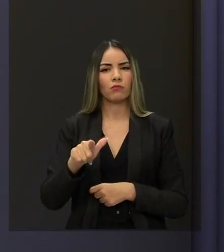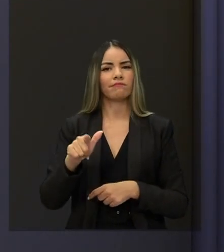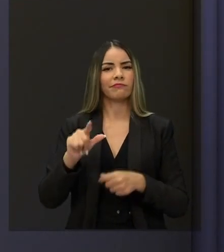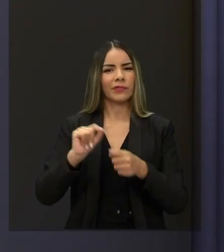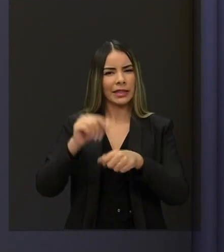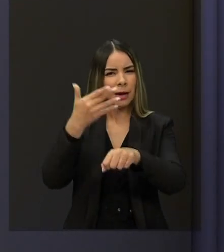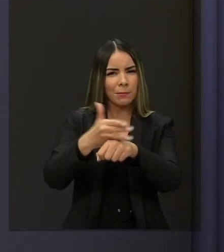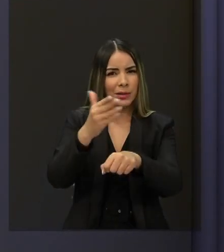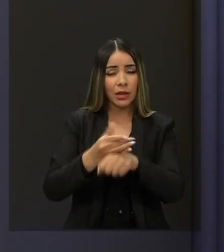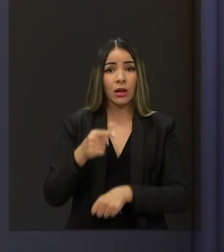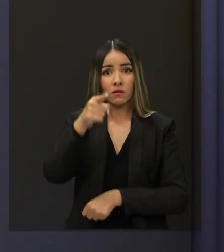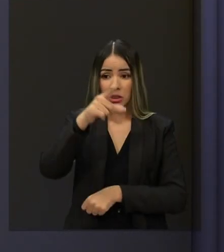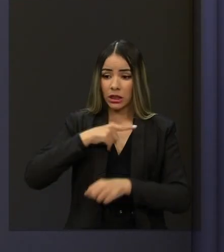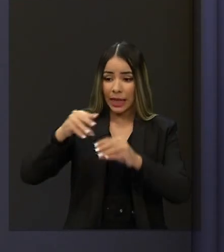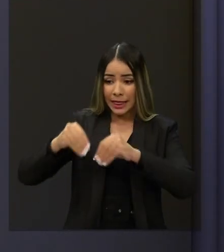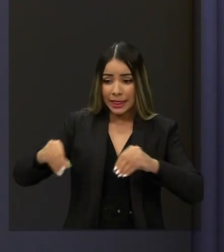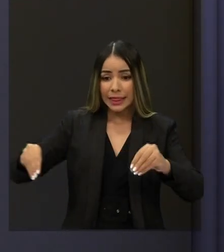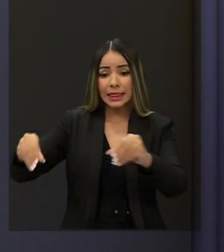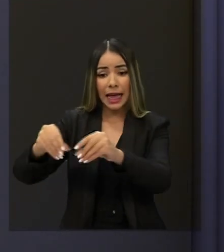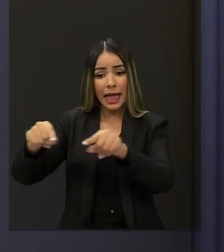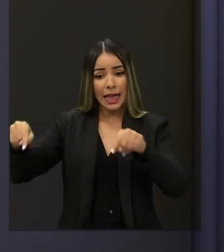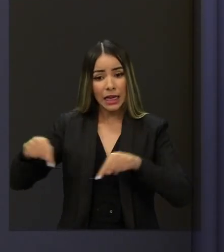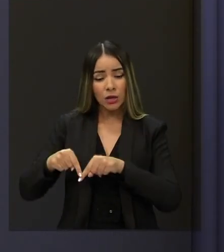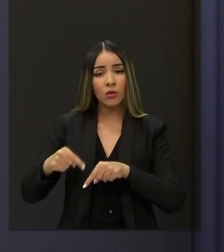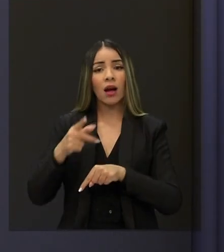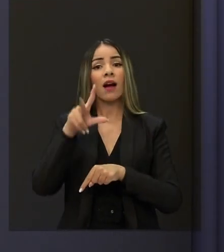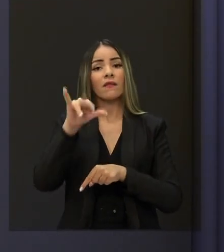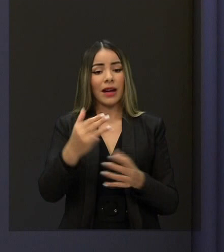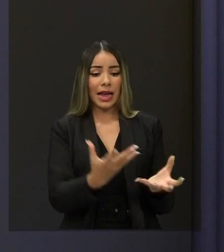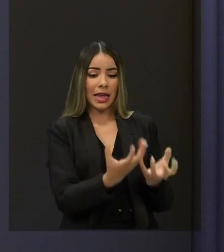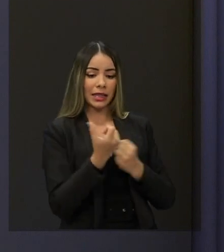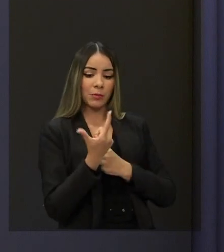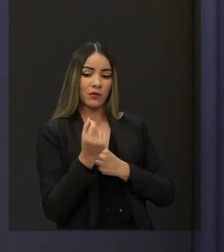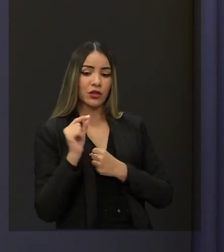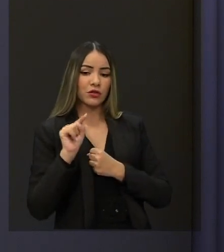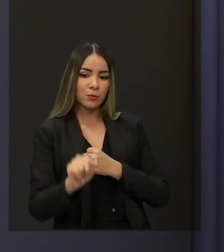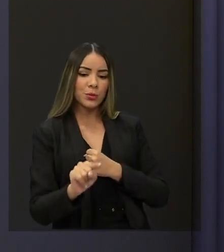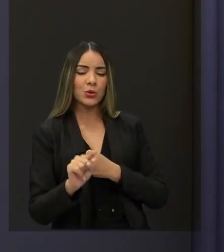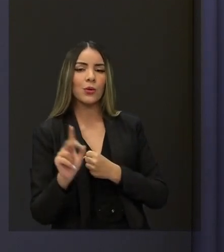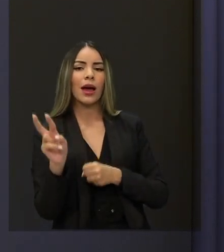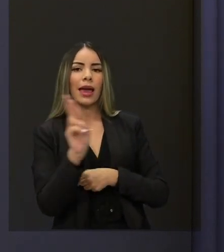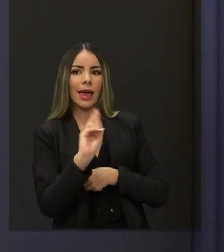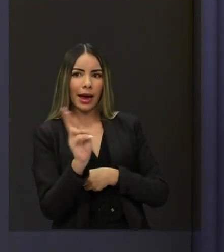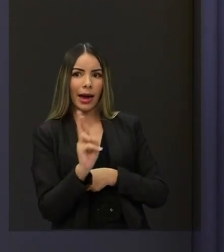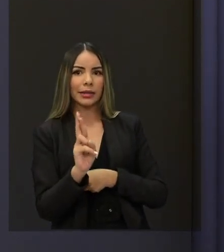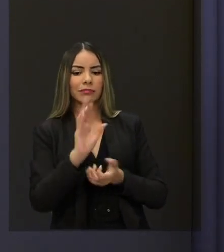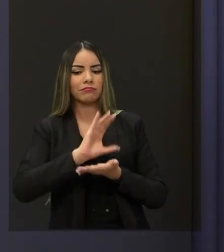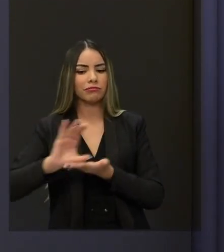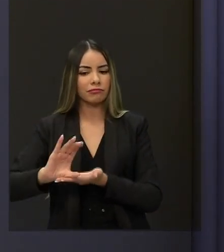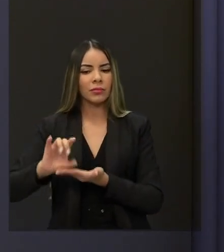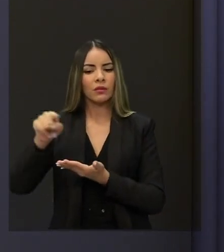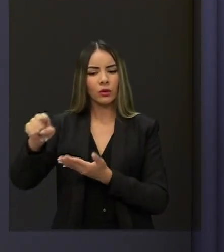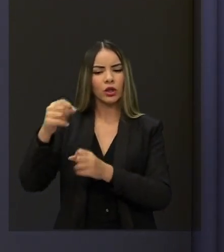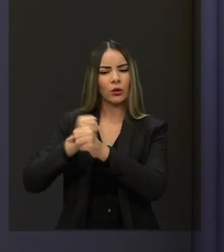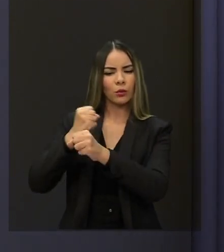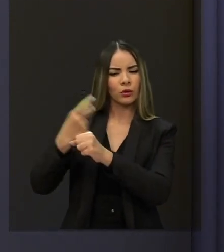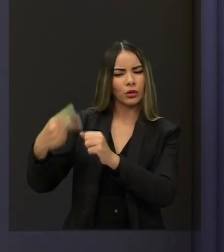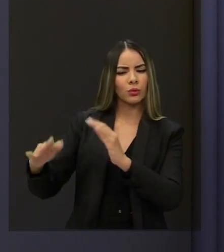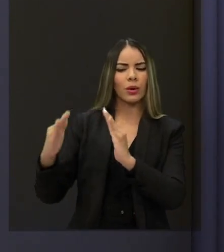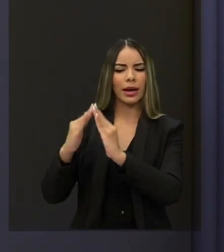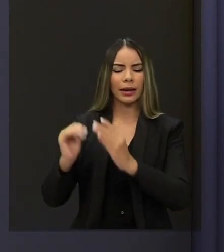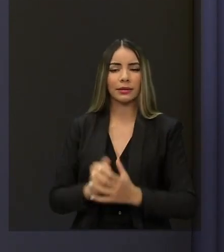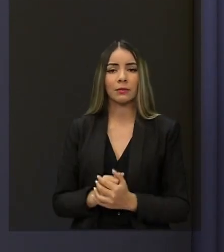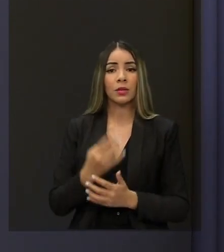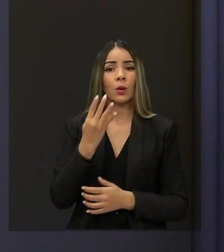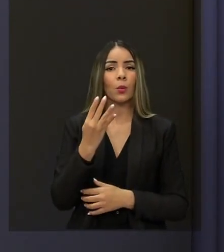você que tem esse terreno, você vai receber 20 mil reais para levantar a sua casa e morar com maior dignidade. Esse é o meu projeto. 40 mil unidades